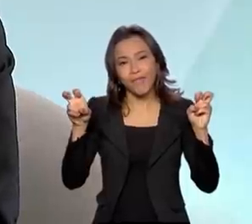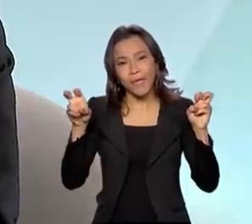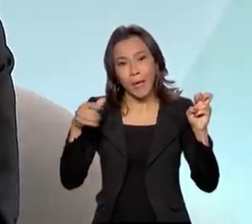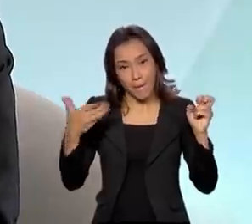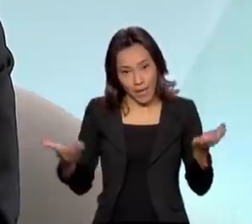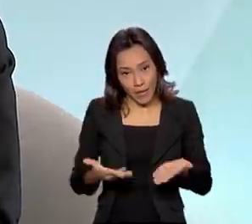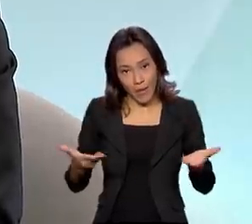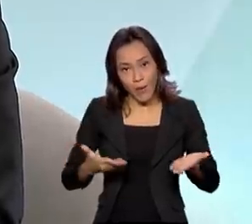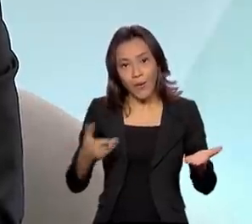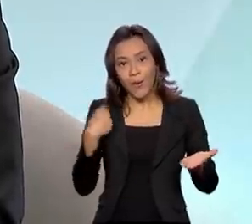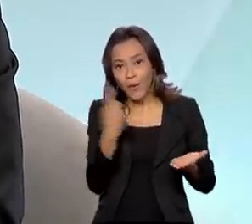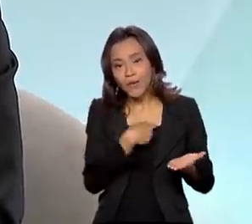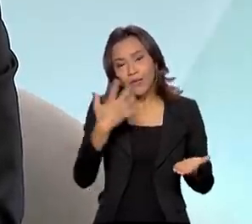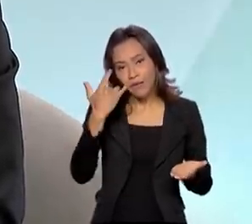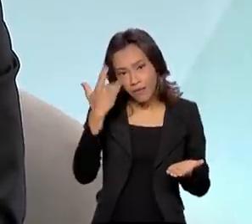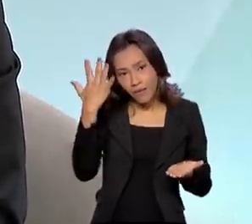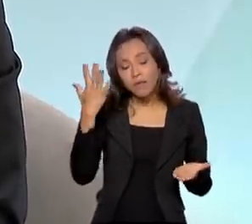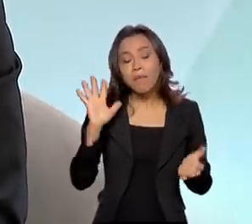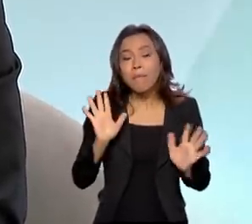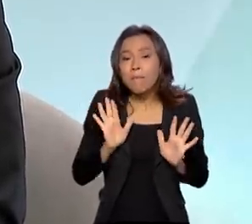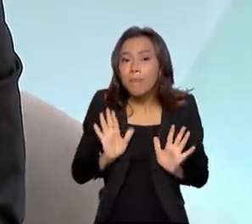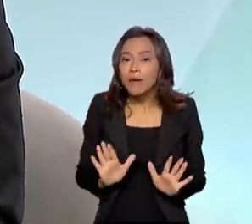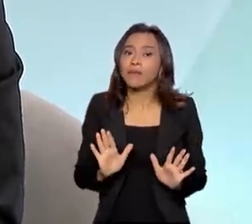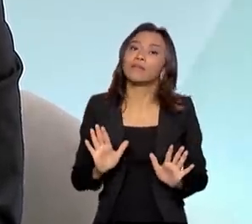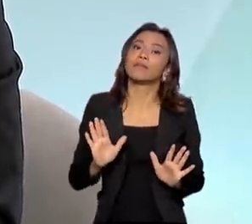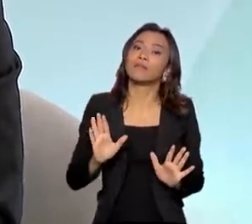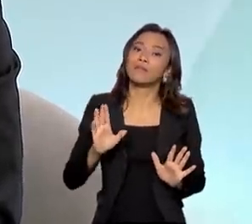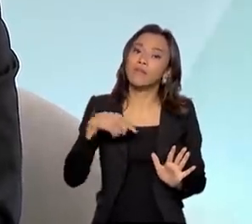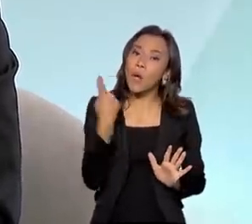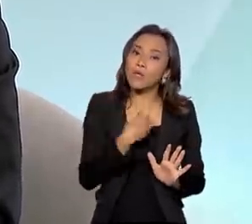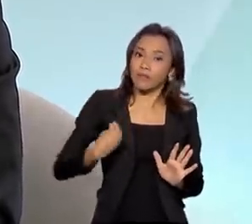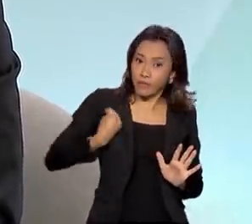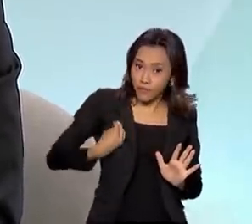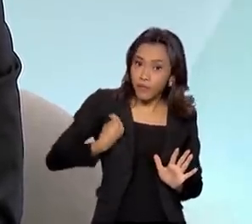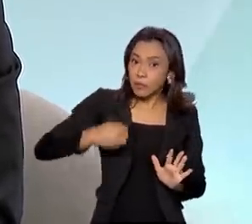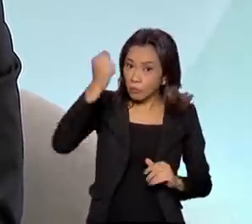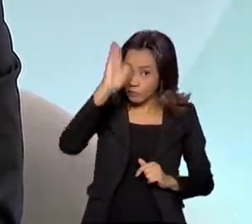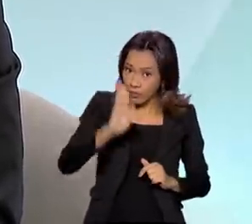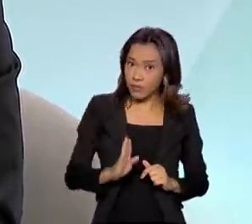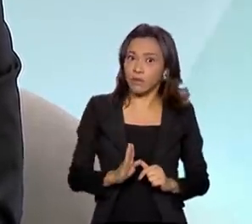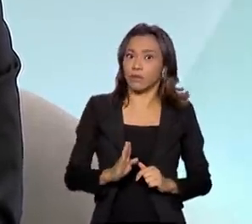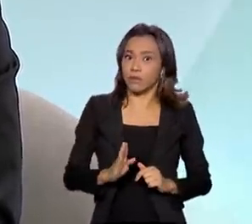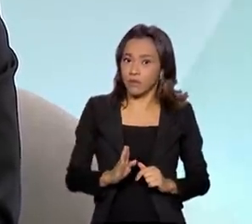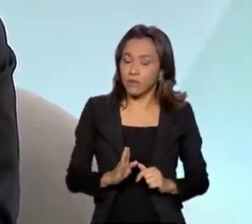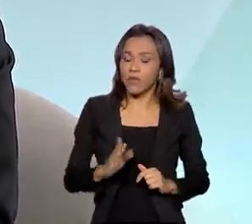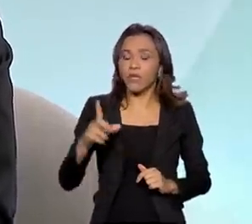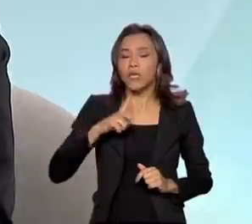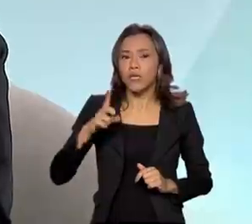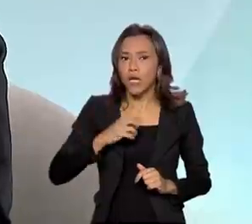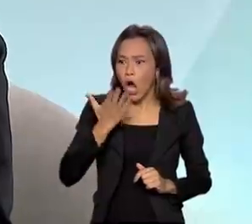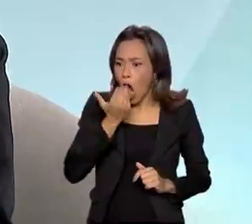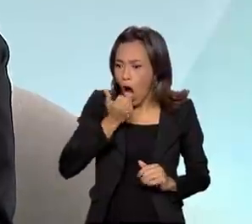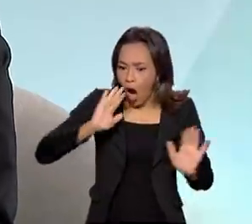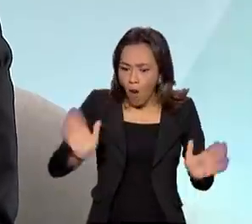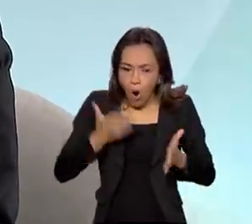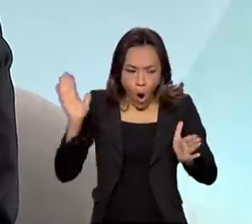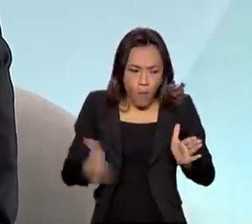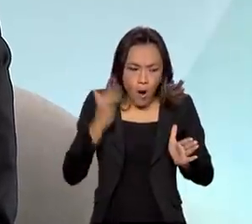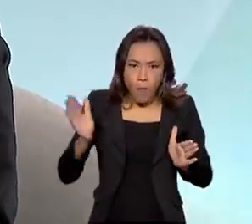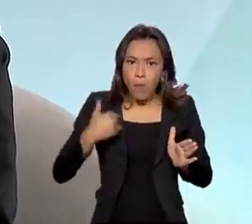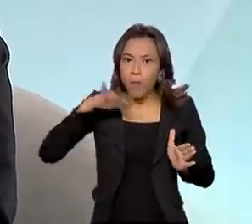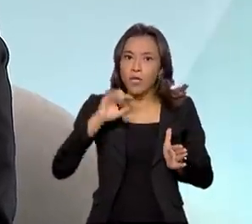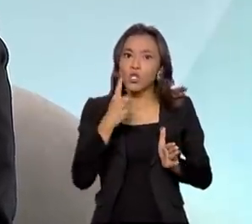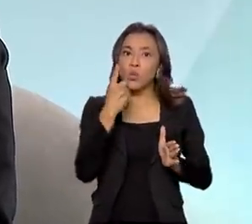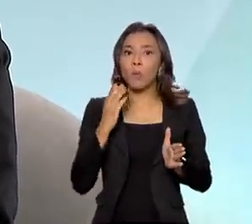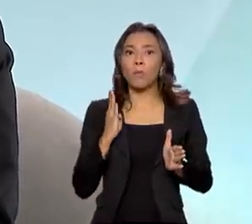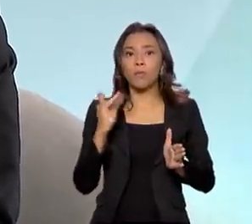para nós agora no Ministério da Cidadania, uma vez que você vive num Brasil que produz alimentos para mais de um bilhão de pessoas